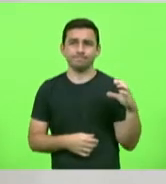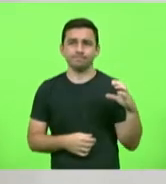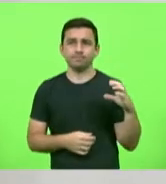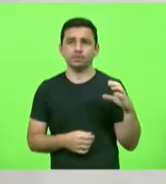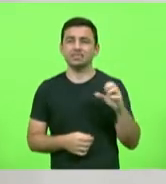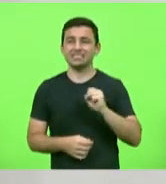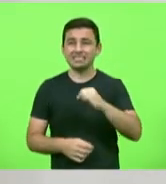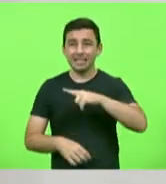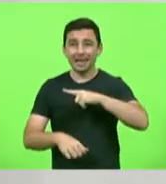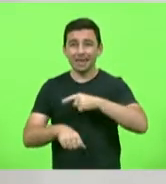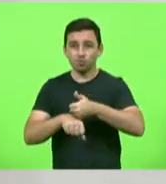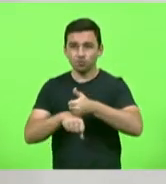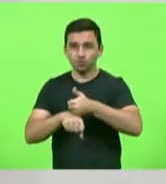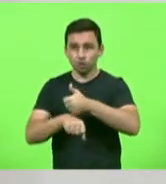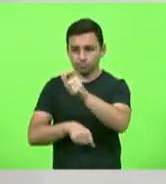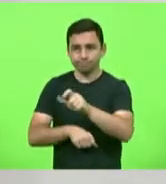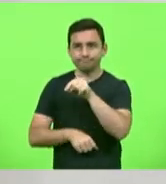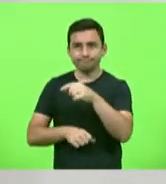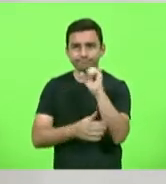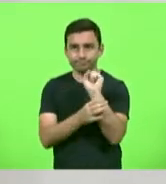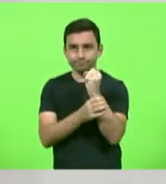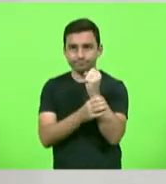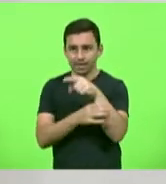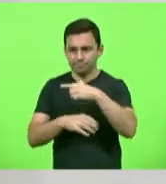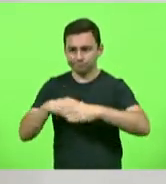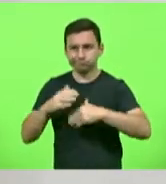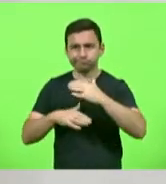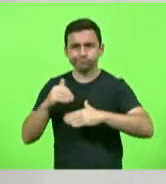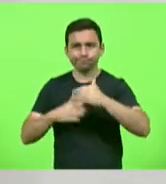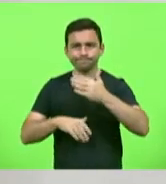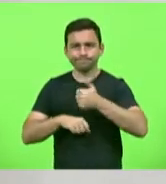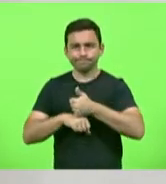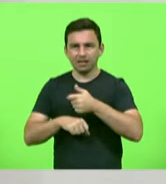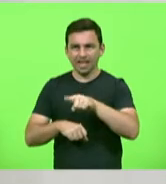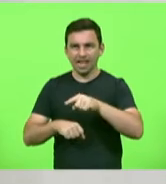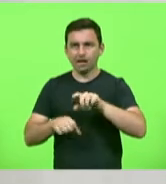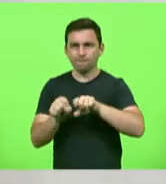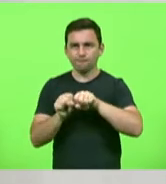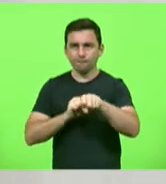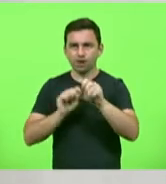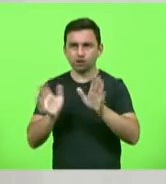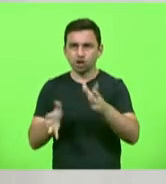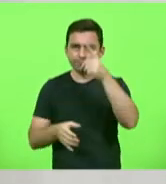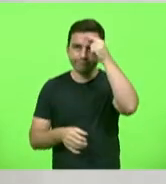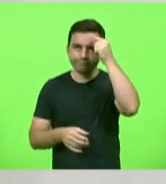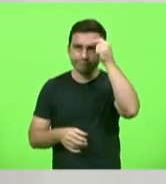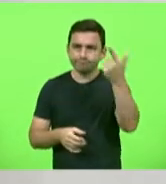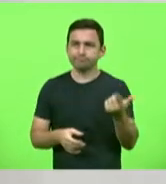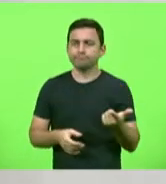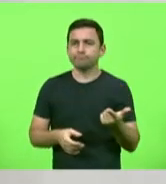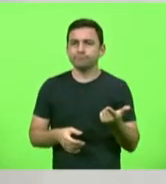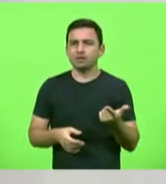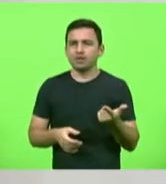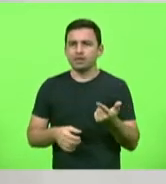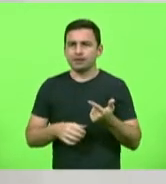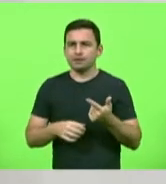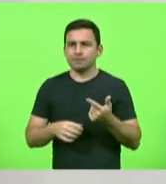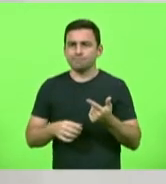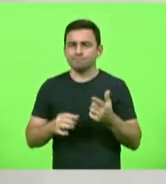profissional de fisioterapia capacitado, graduado, especialista na